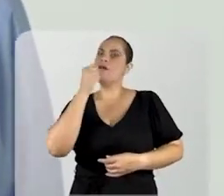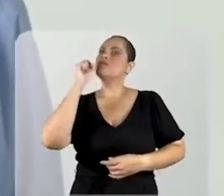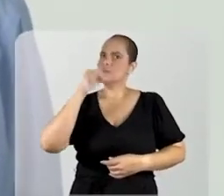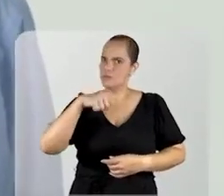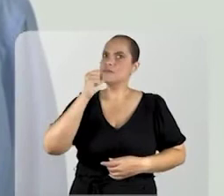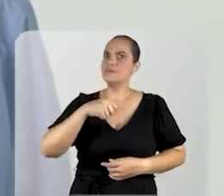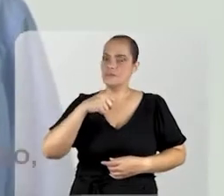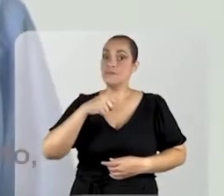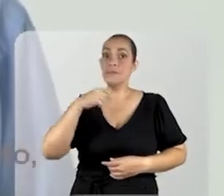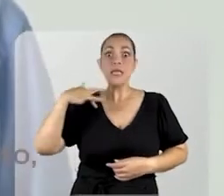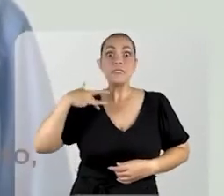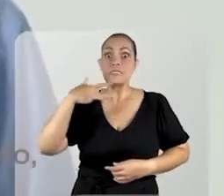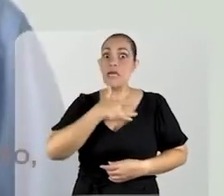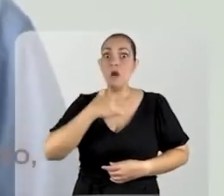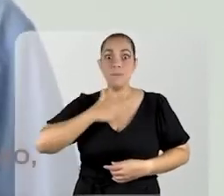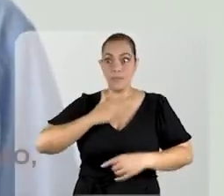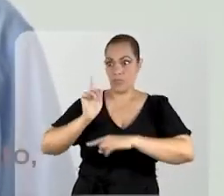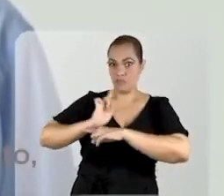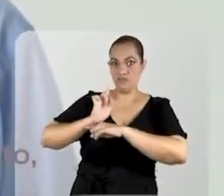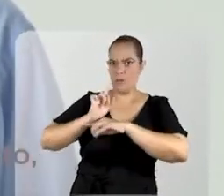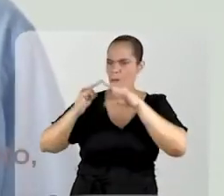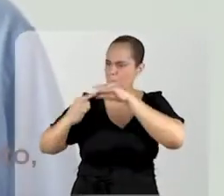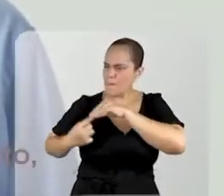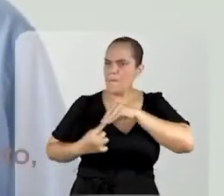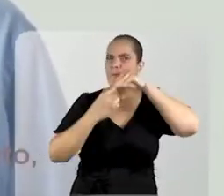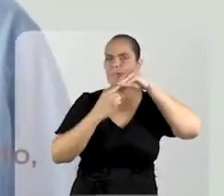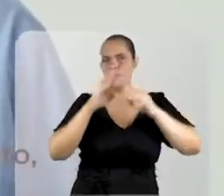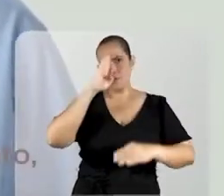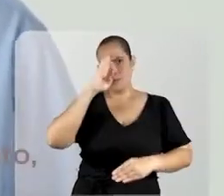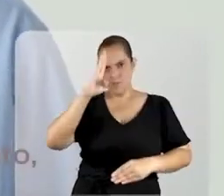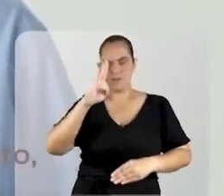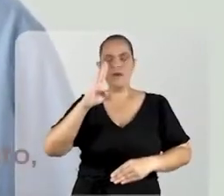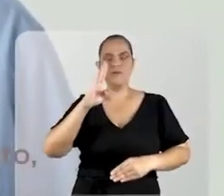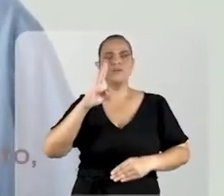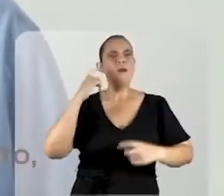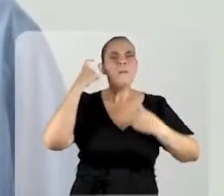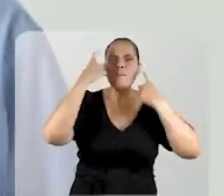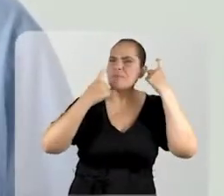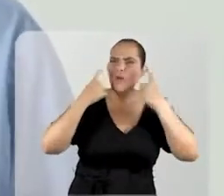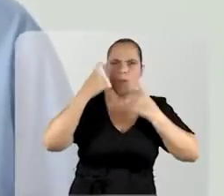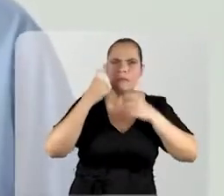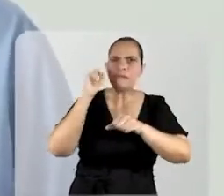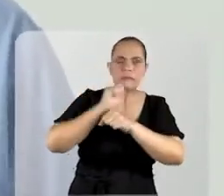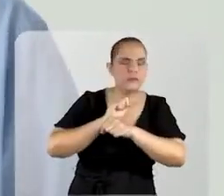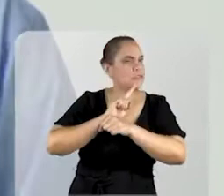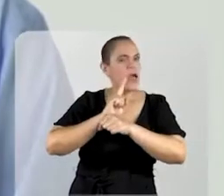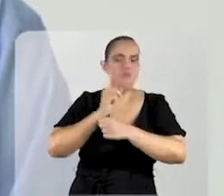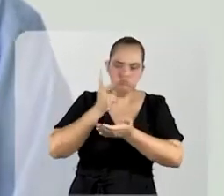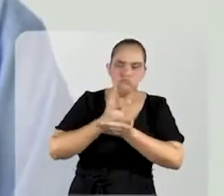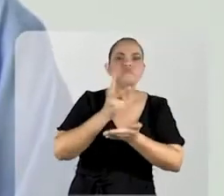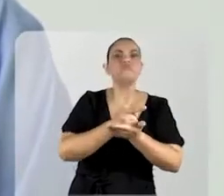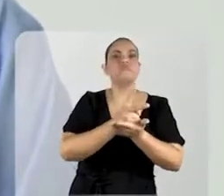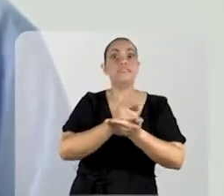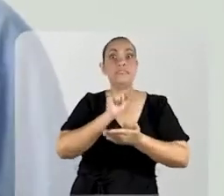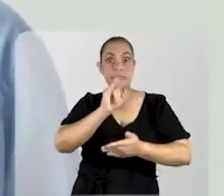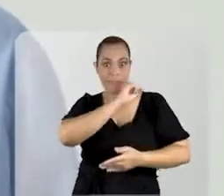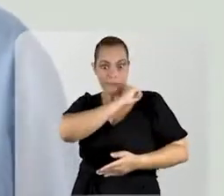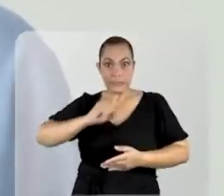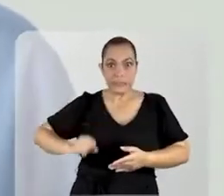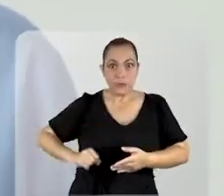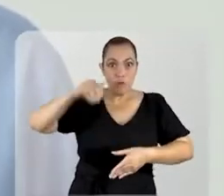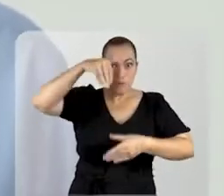muitas vidas. Saúde terá grande prioridade no meu mandato, uma preocupação permanente.